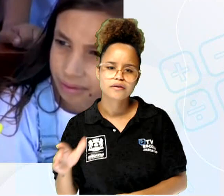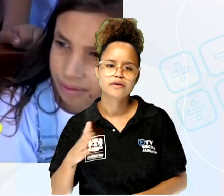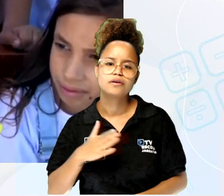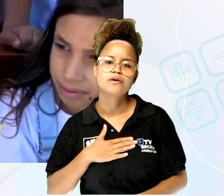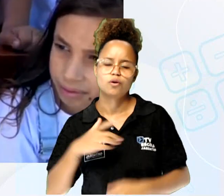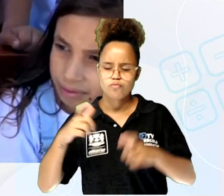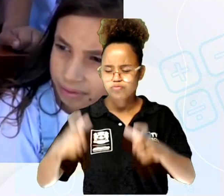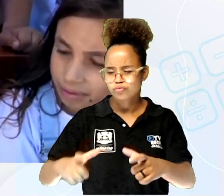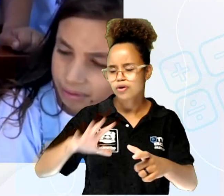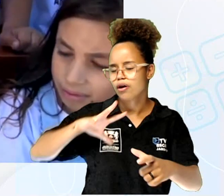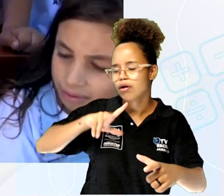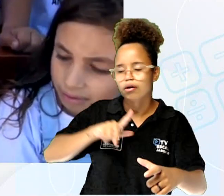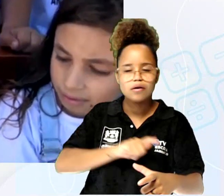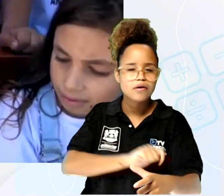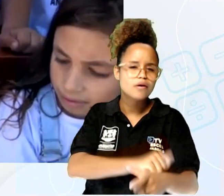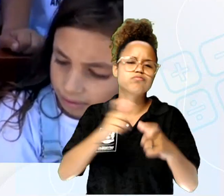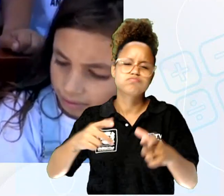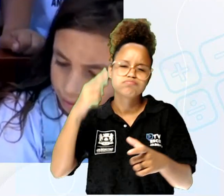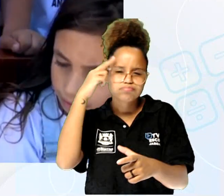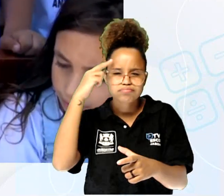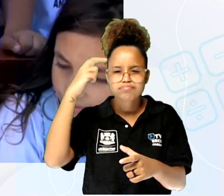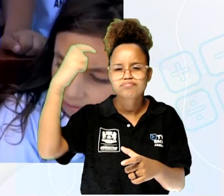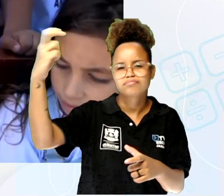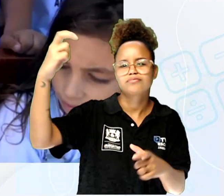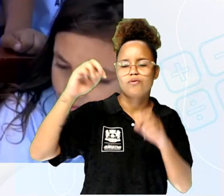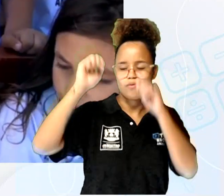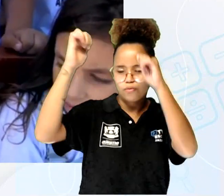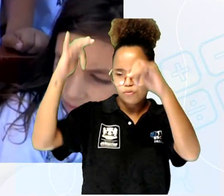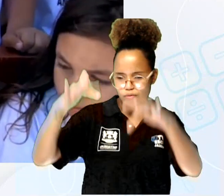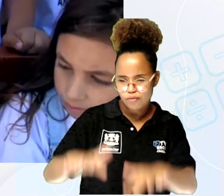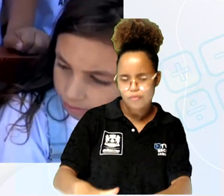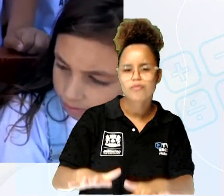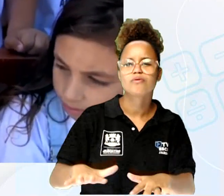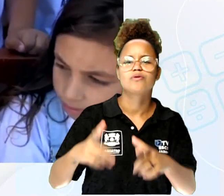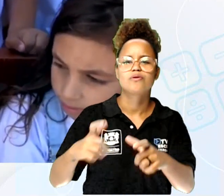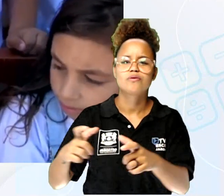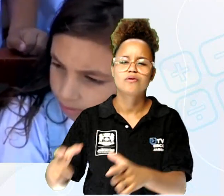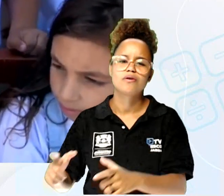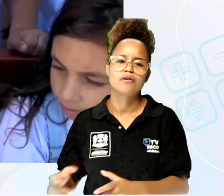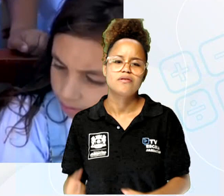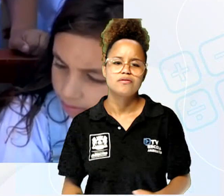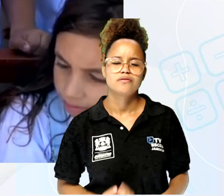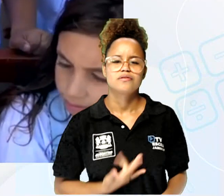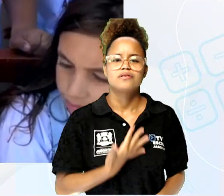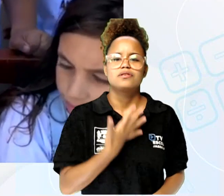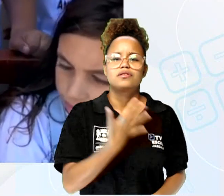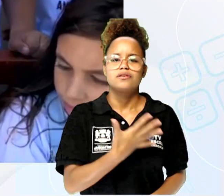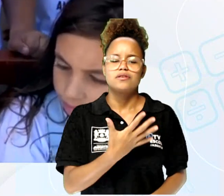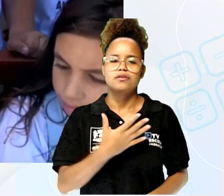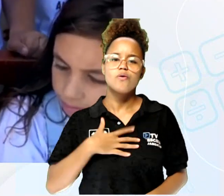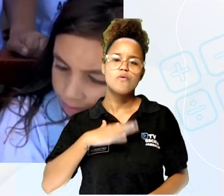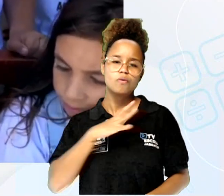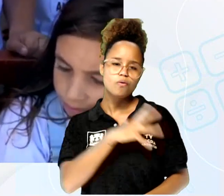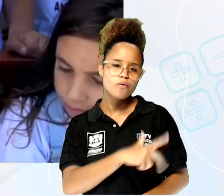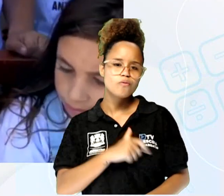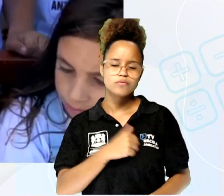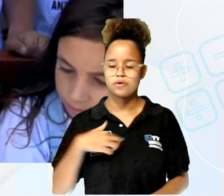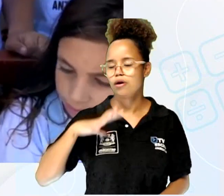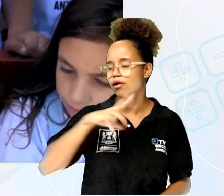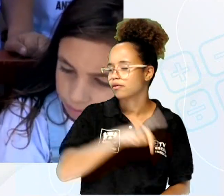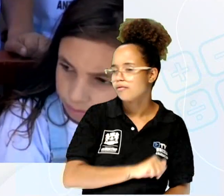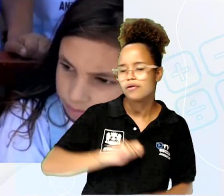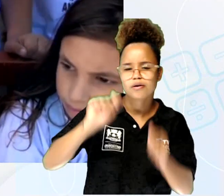adorado. Terra de cultura, sala abençoada. Do berço de poetas que a alma seduz. Eu amo essa arte